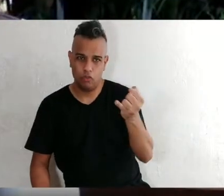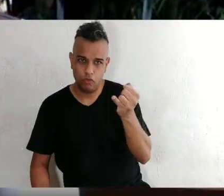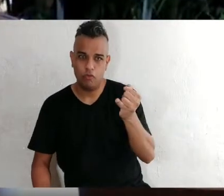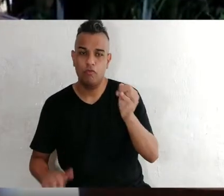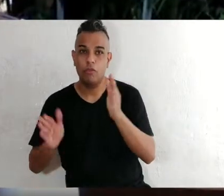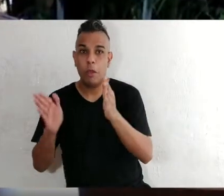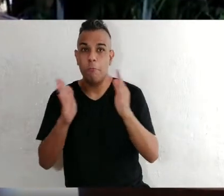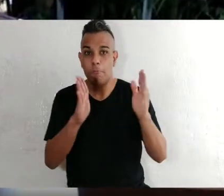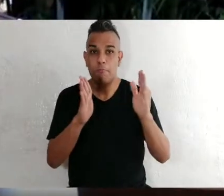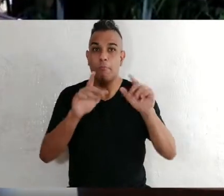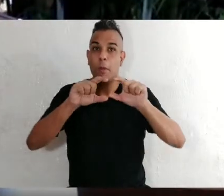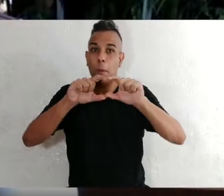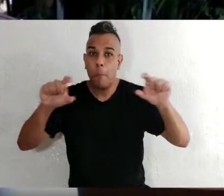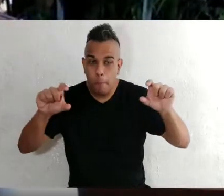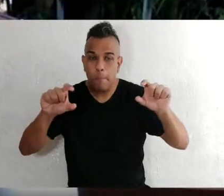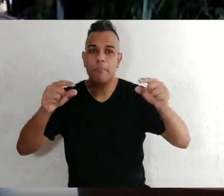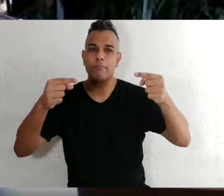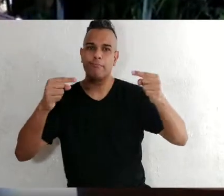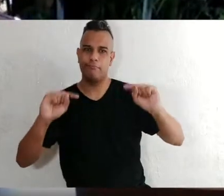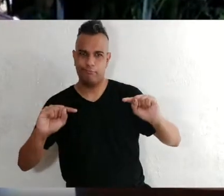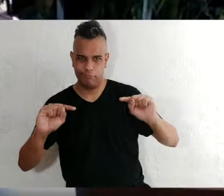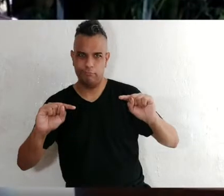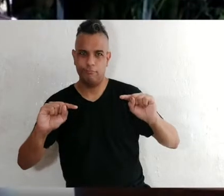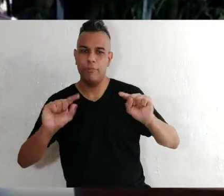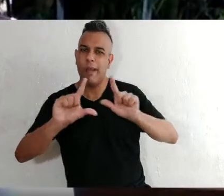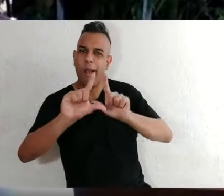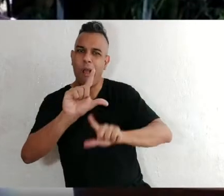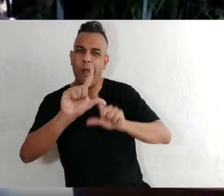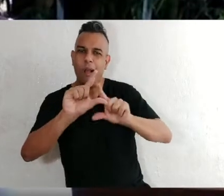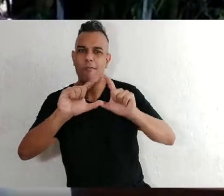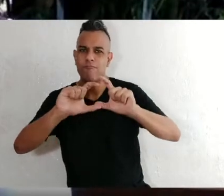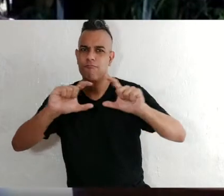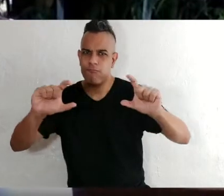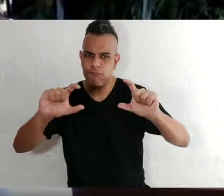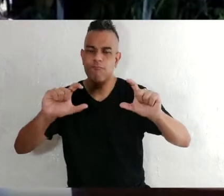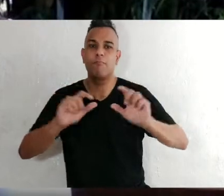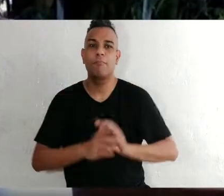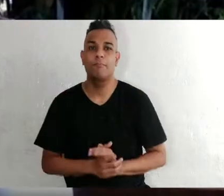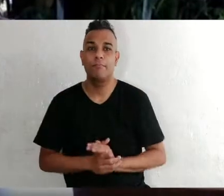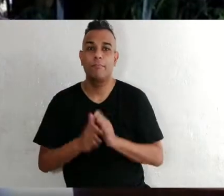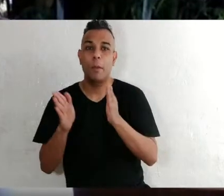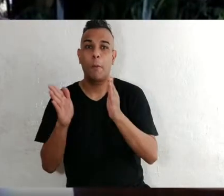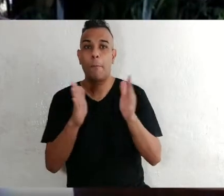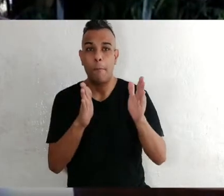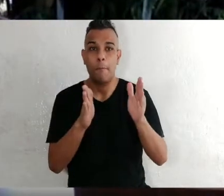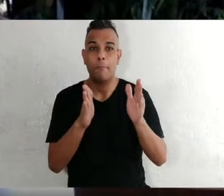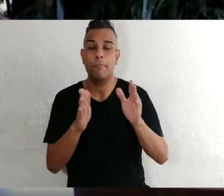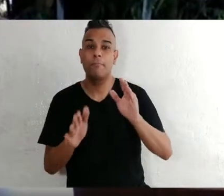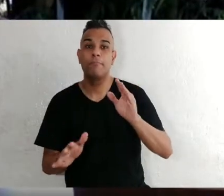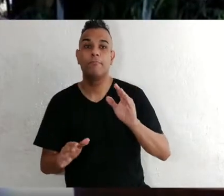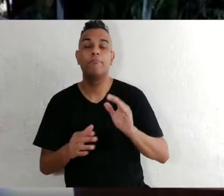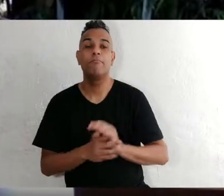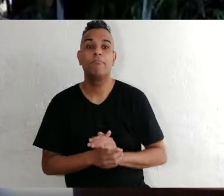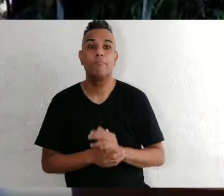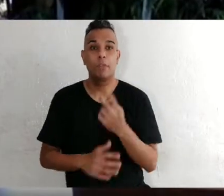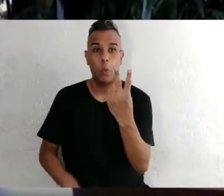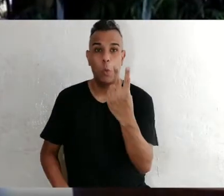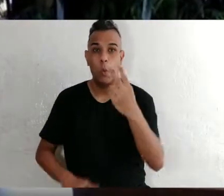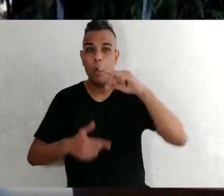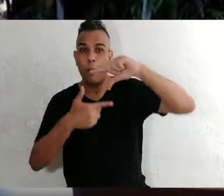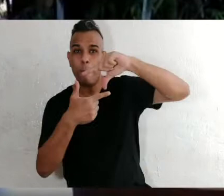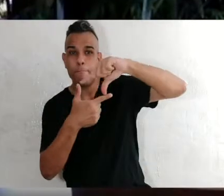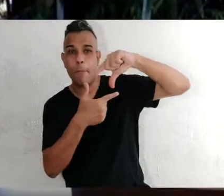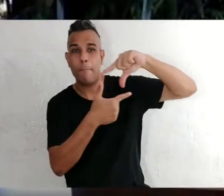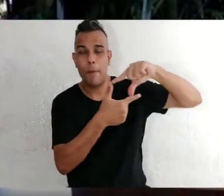lado, em azul, fundação, abaixo, em letras maiores, Cessierge. Ao lado da perna da letra J, dois